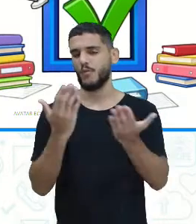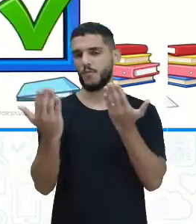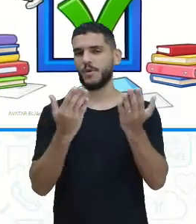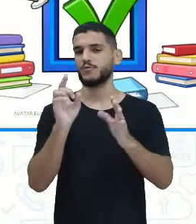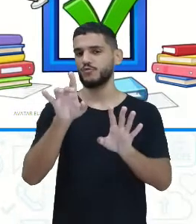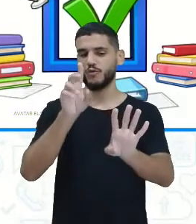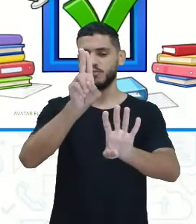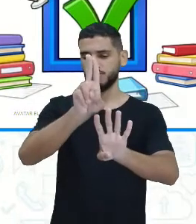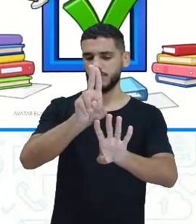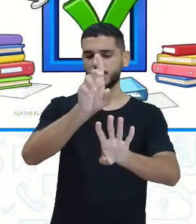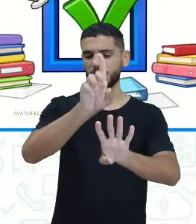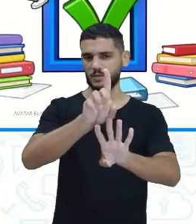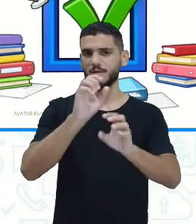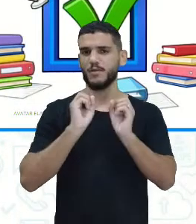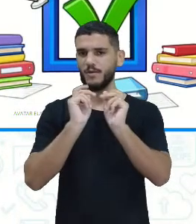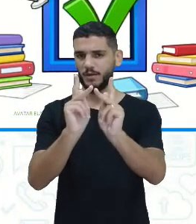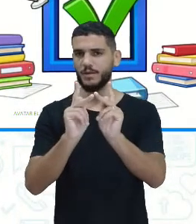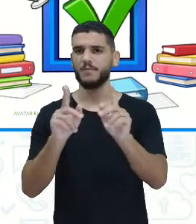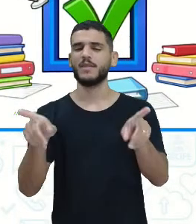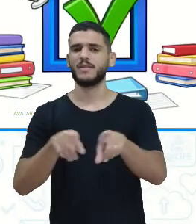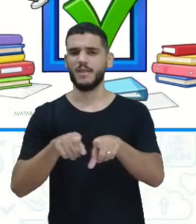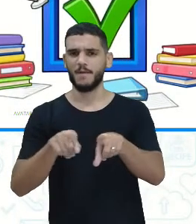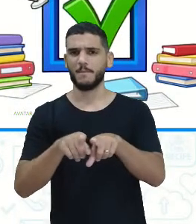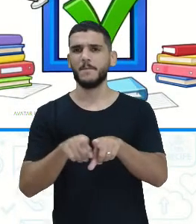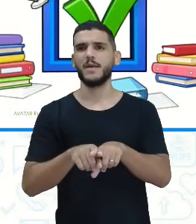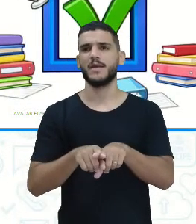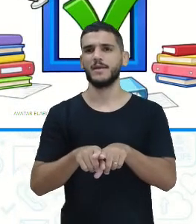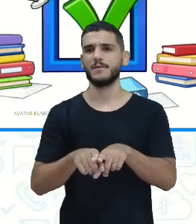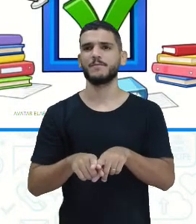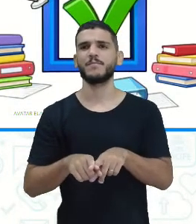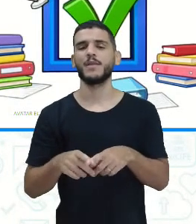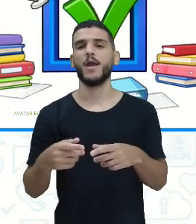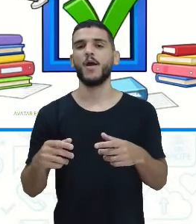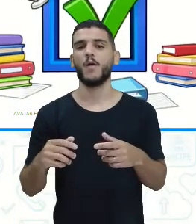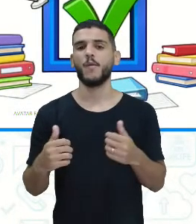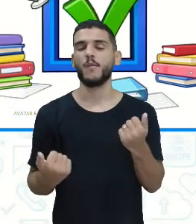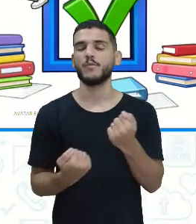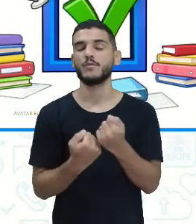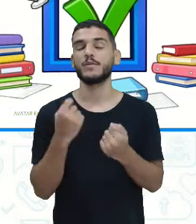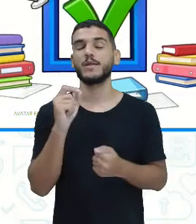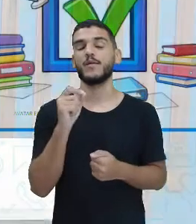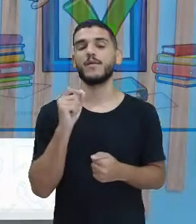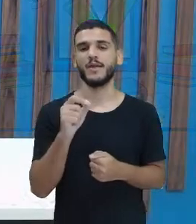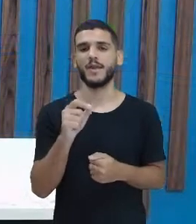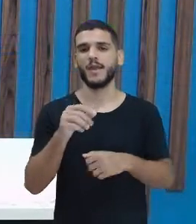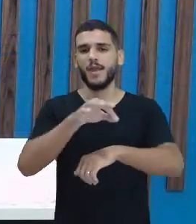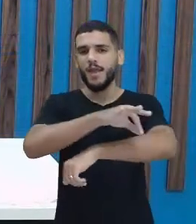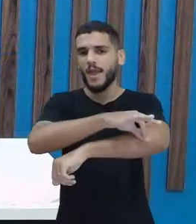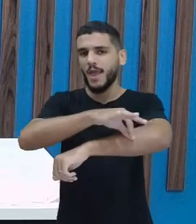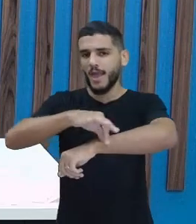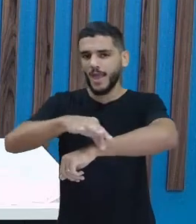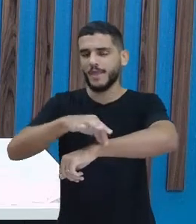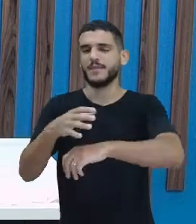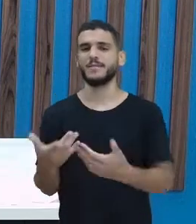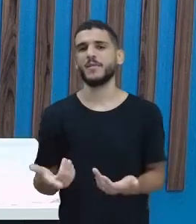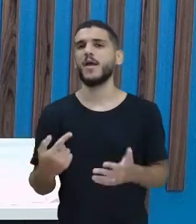e a dezena. Também com e sem suporte da reta numérica. Aqui na mesa a gente fez sem o suporte da reta, mas eu mostrei um